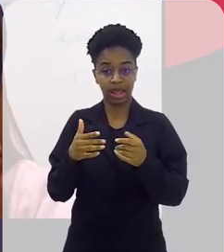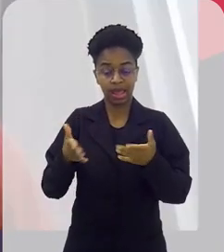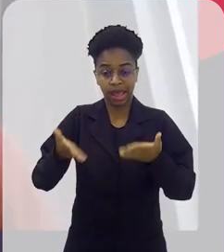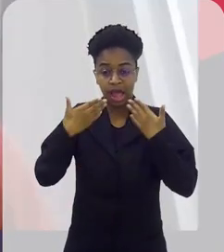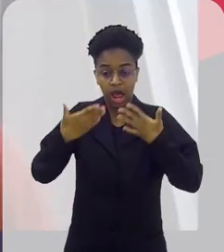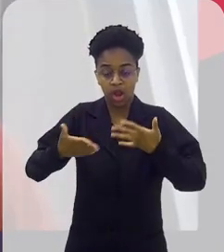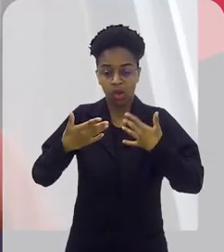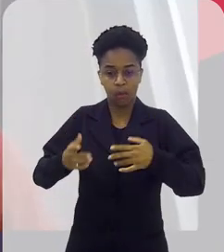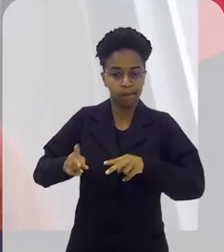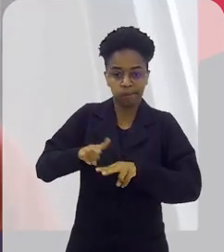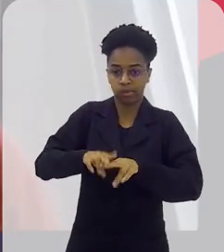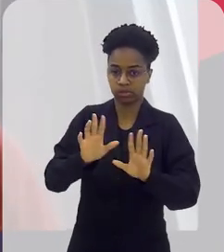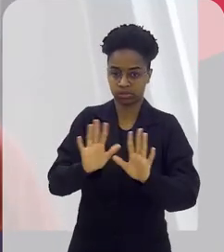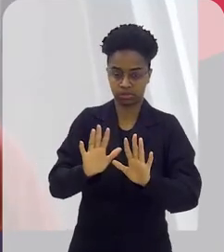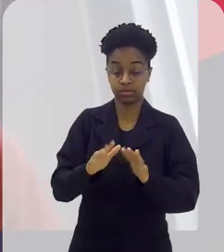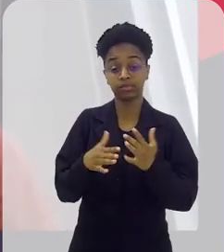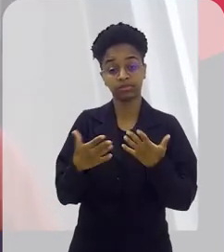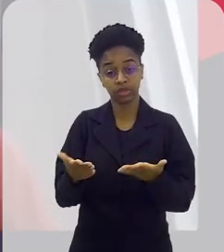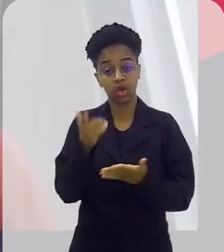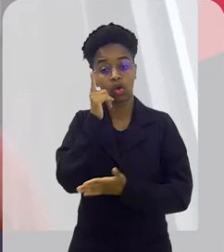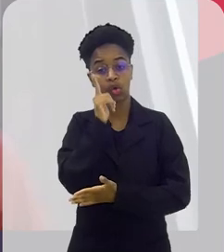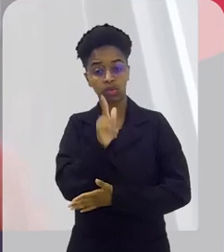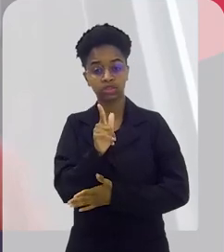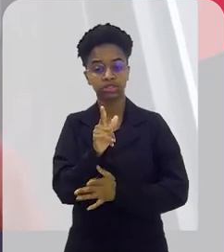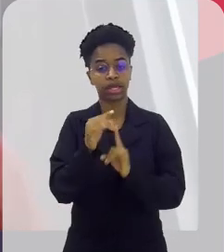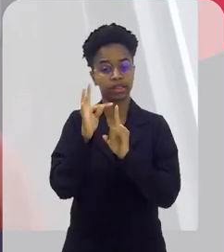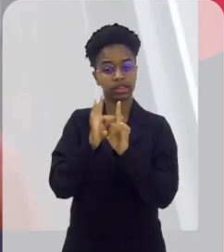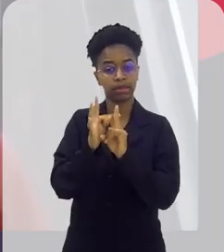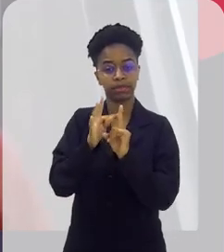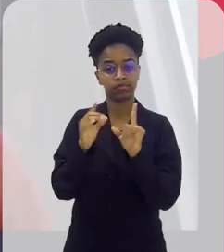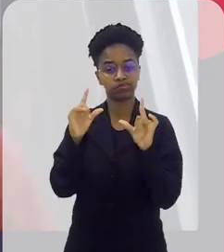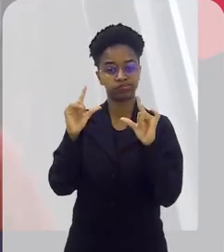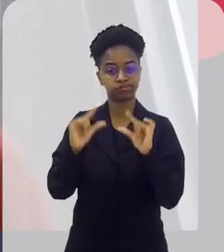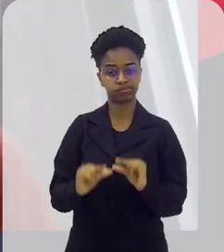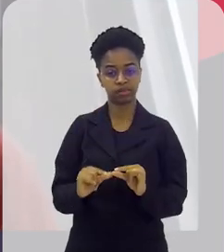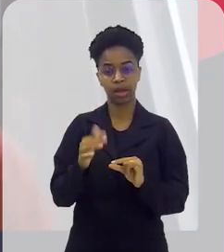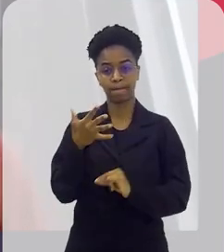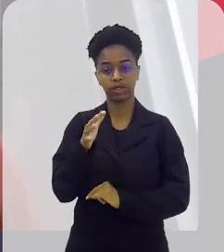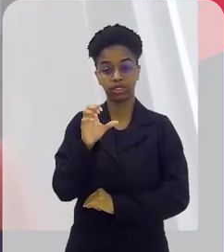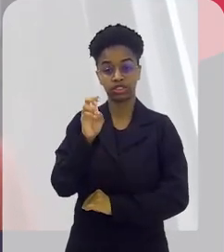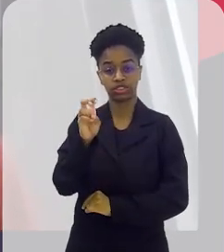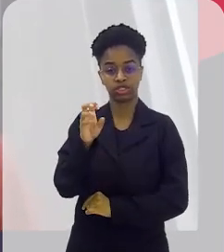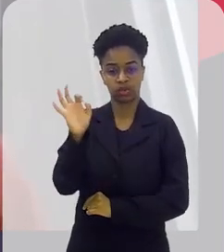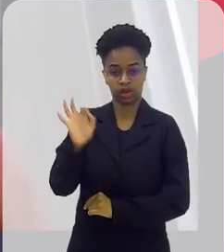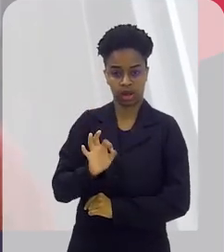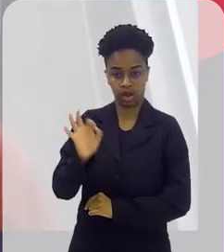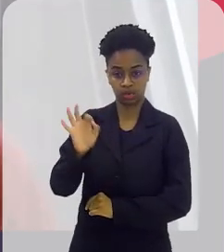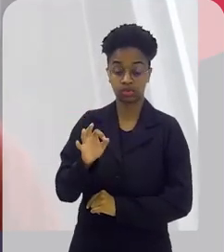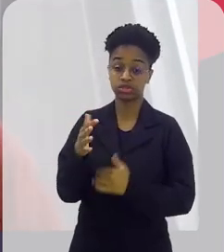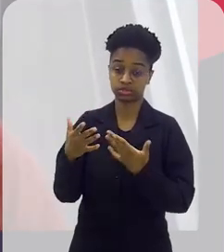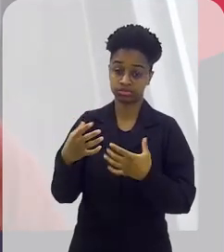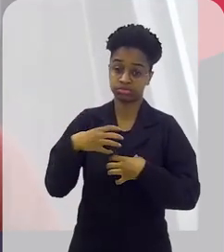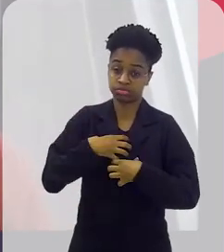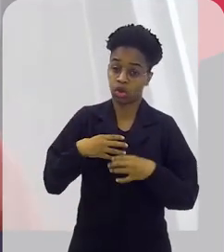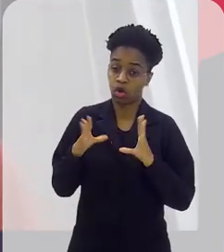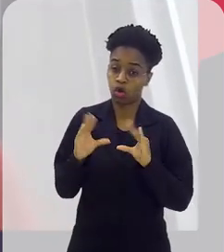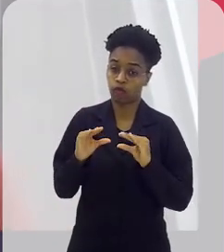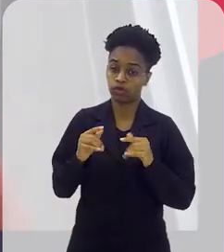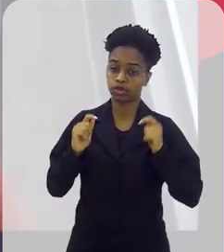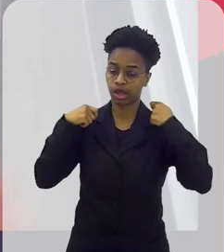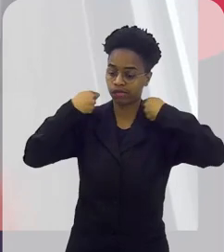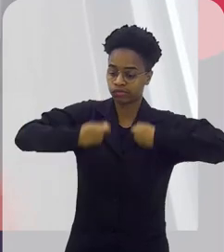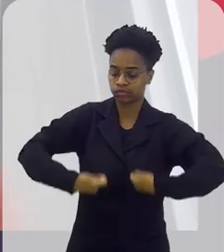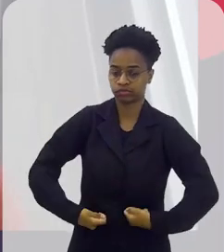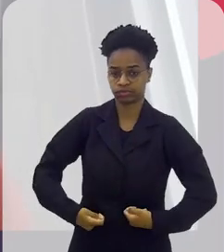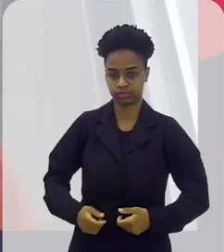calor. Ela, em si, nos estudos, ela consegue abaixar a temperatura ali em torno de 5 graus. Tem um conforto térmico